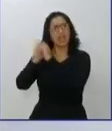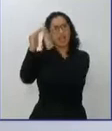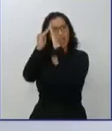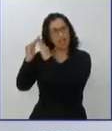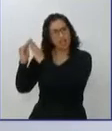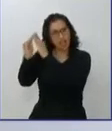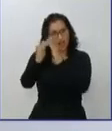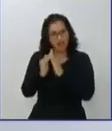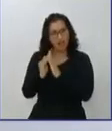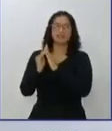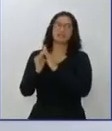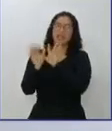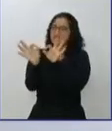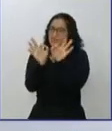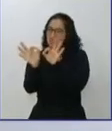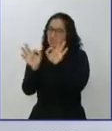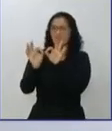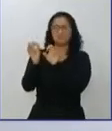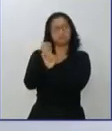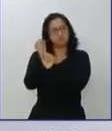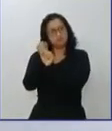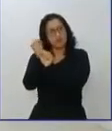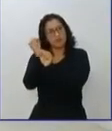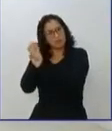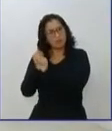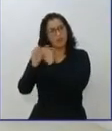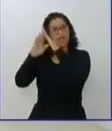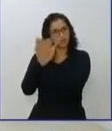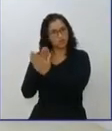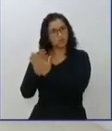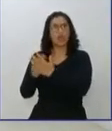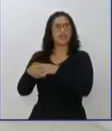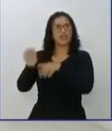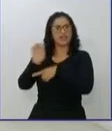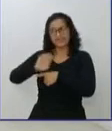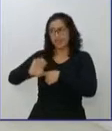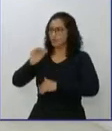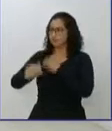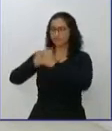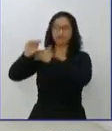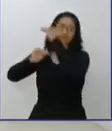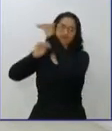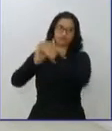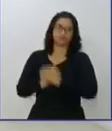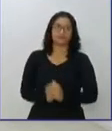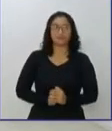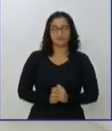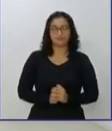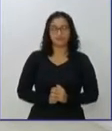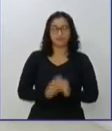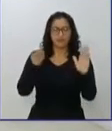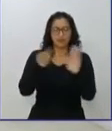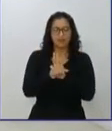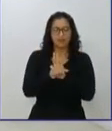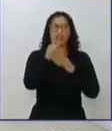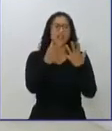infraestrutura para o Estado, e também reduzir impostos. O senhor fala de escolas cívico-militares no seu plano de governo. Quantas escolas